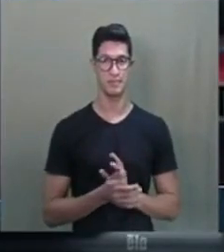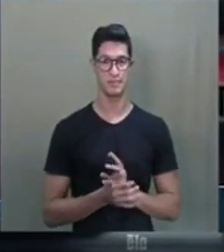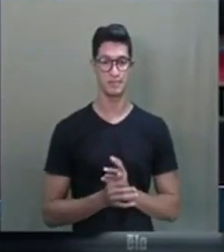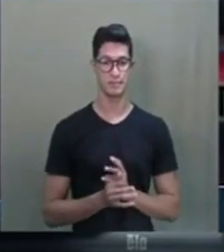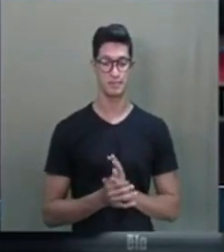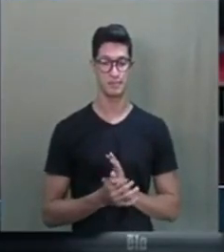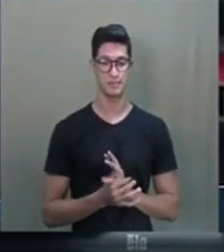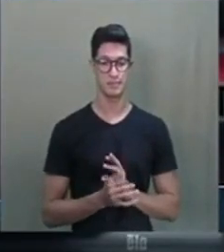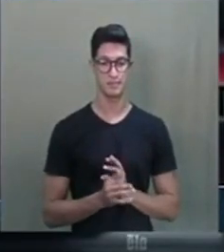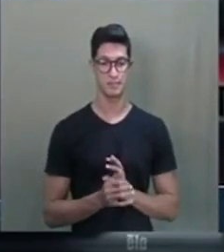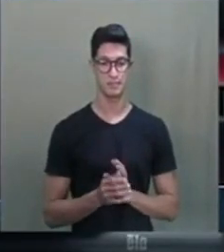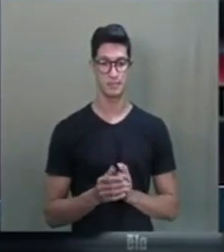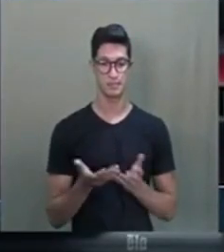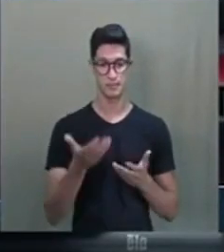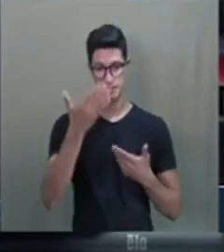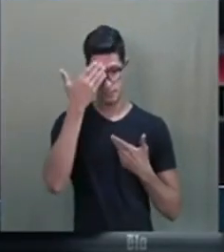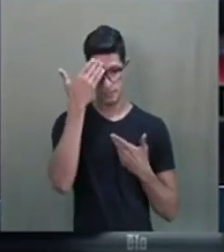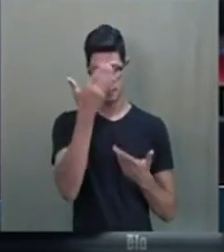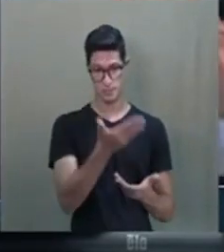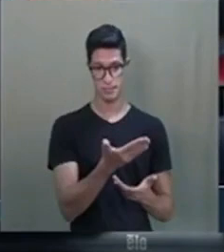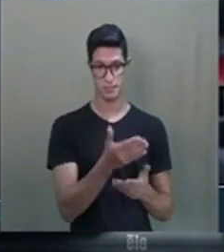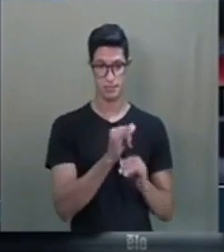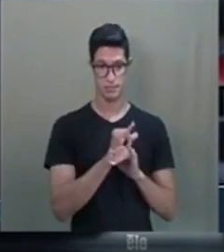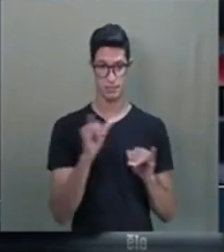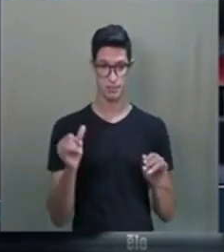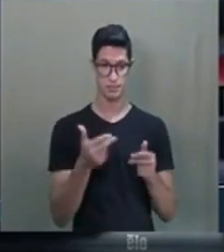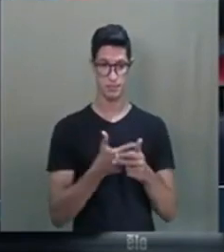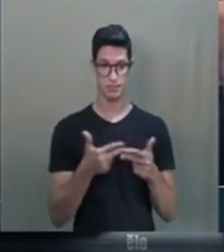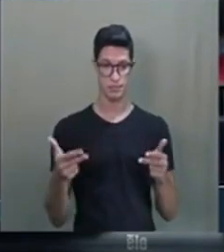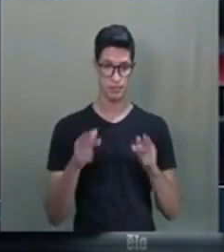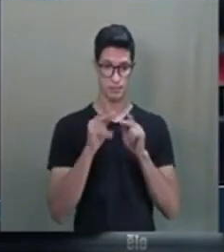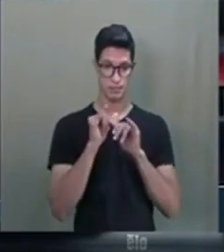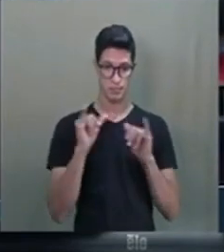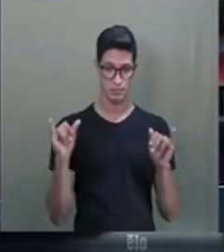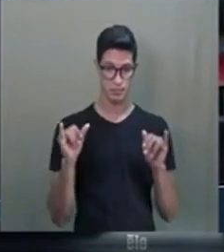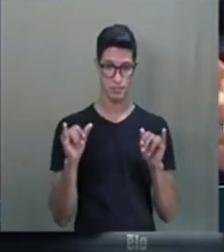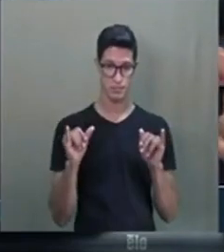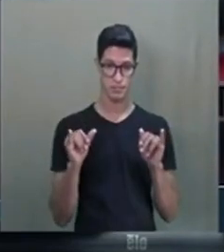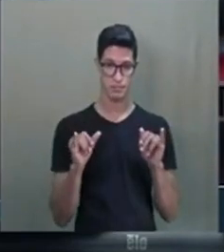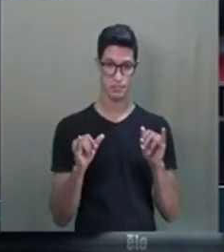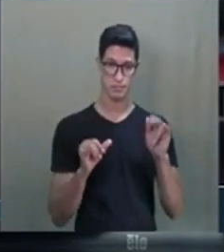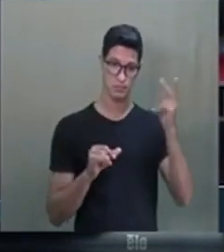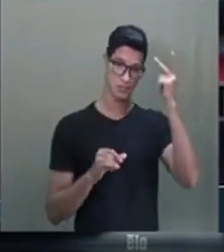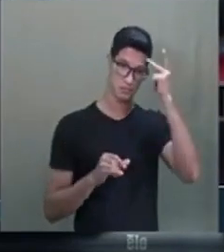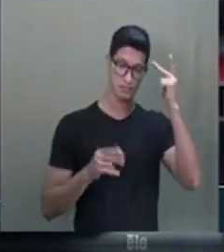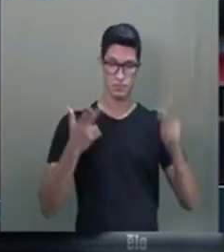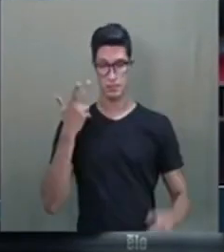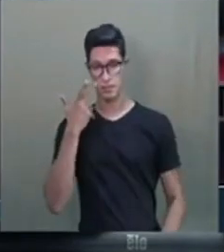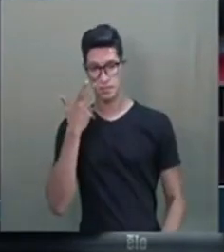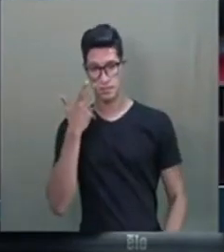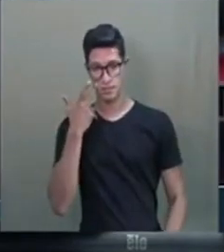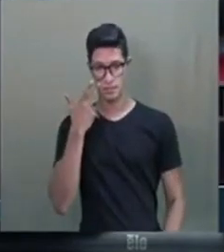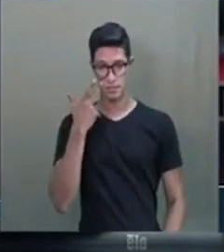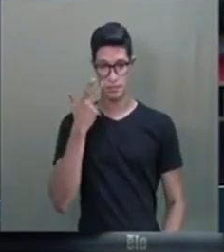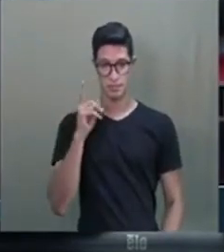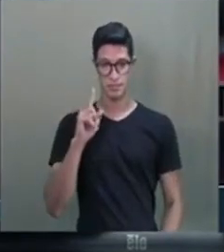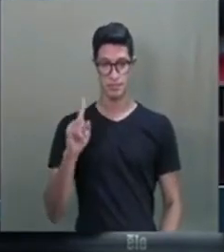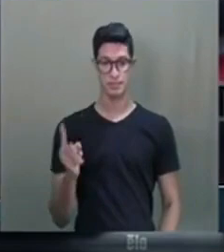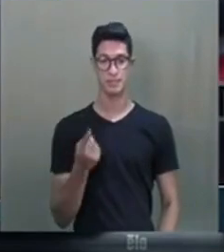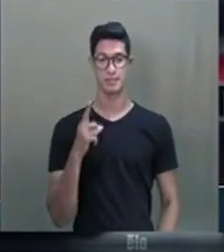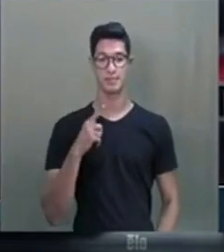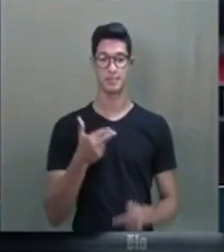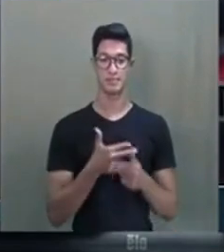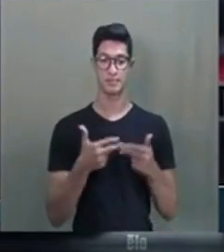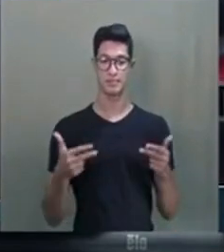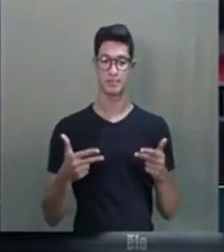Então, eu queria agradecer e dizer uma coisa, você falou ali que é torcedora do São Paulo, eu sou do Fortaleza, primeiro, tem